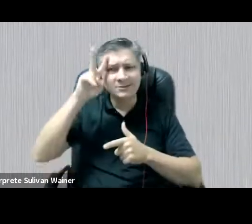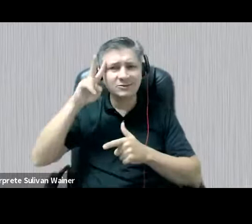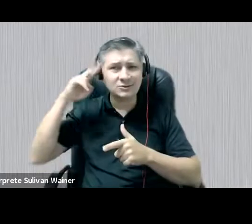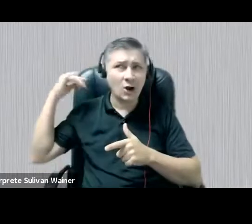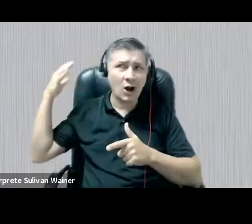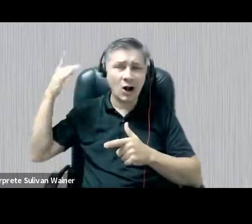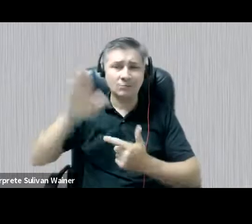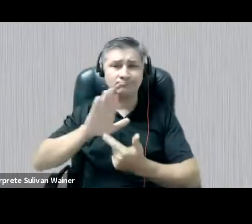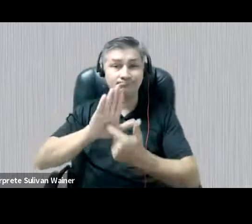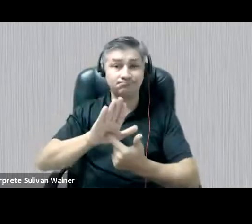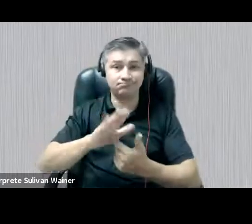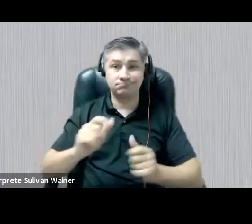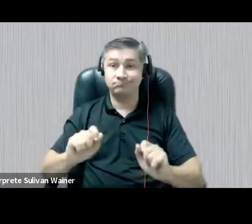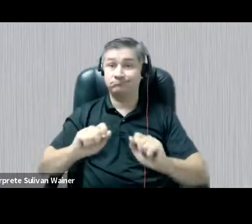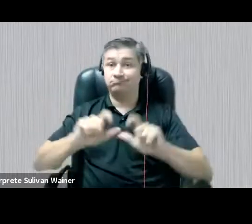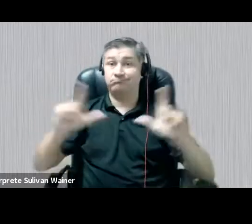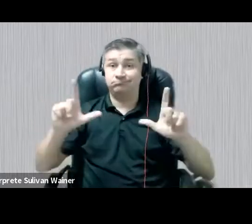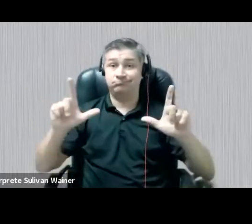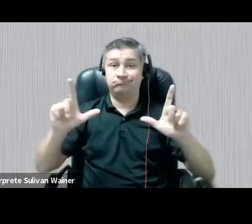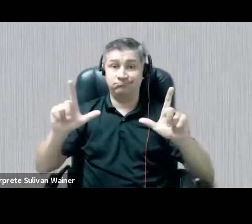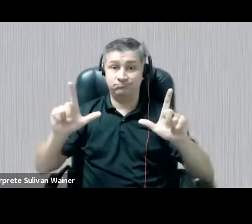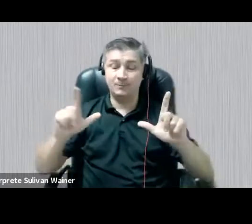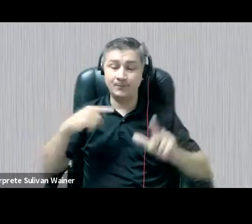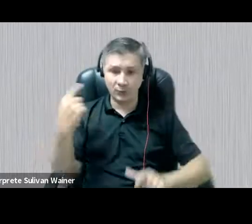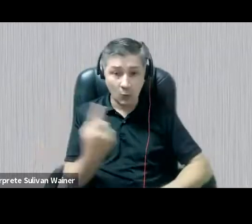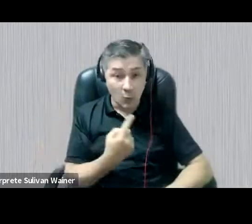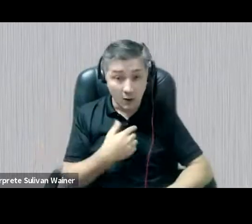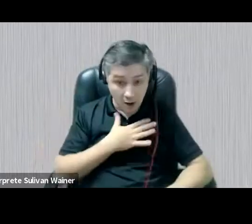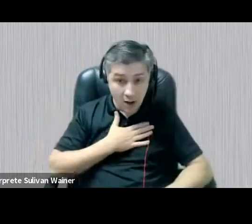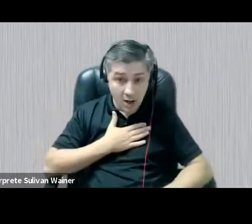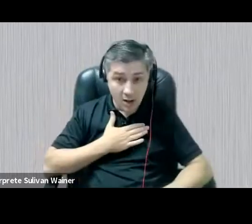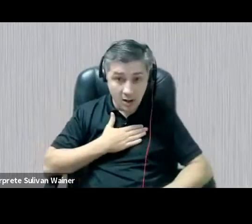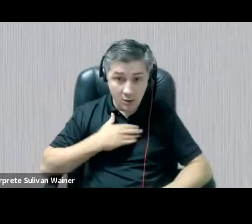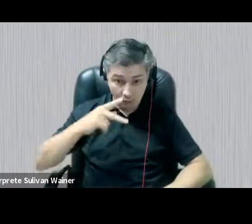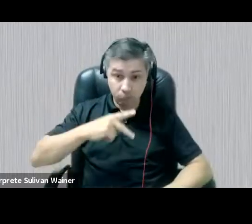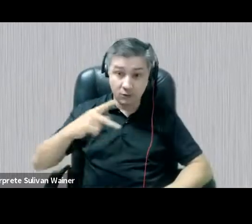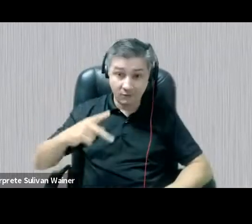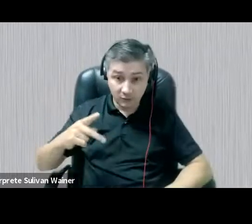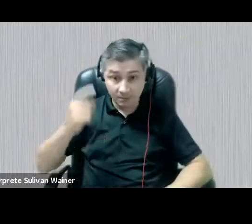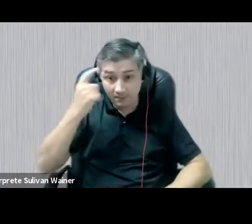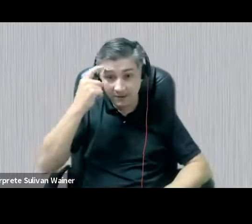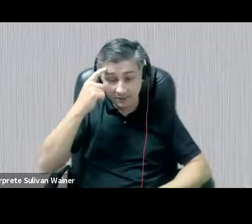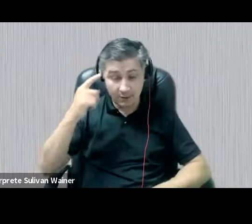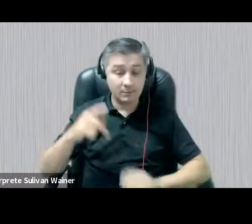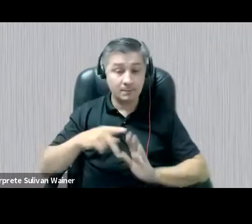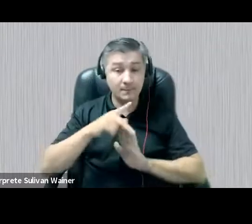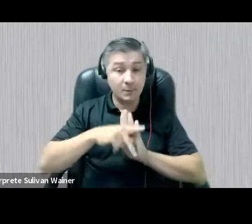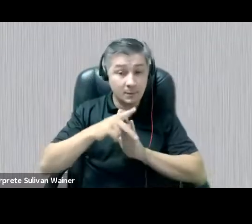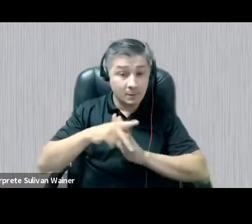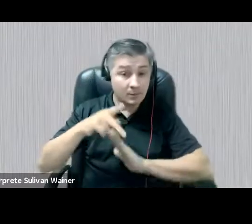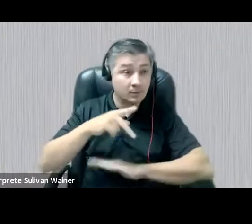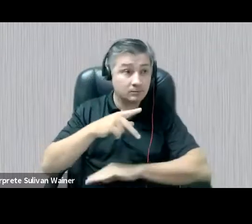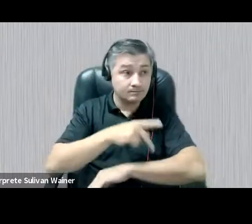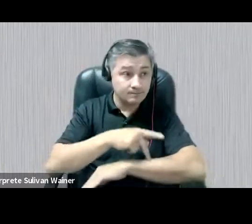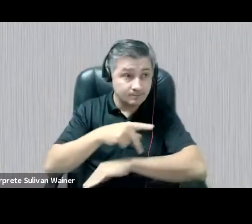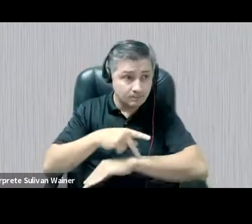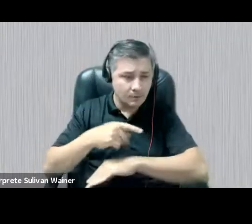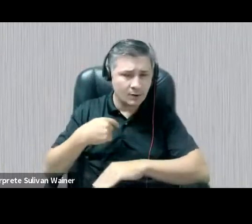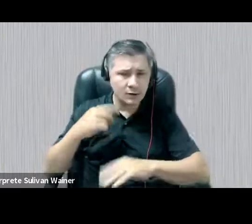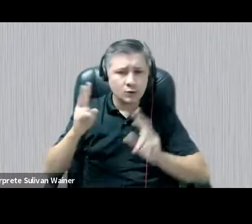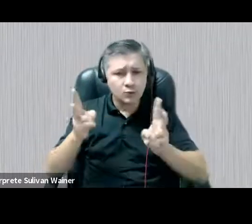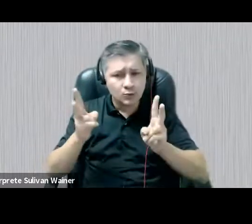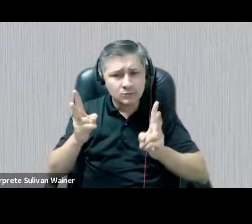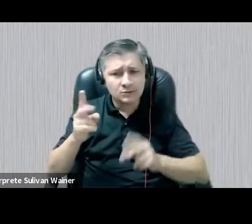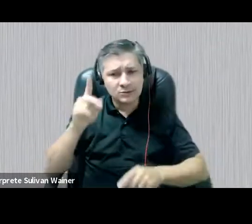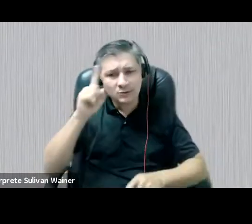E aqui, como professora, pensando na prática pedagógica como norte, destacamos que cotidianamente nos ocupamos